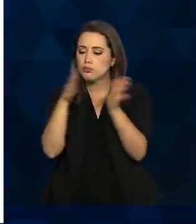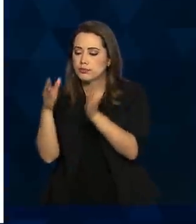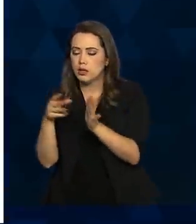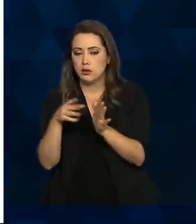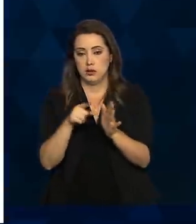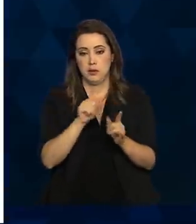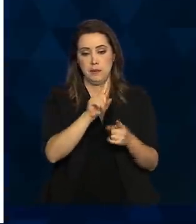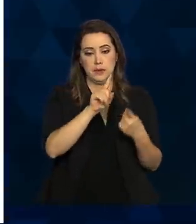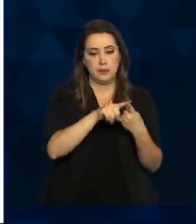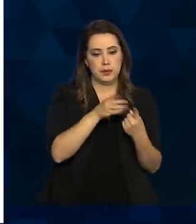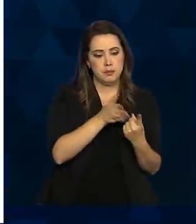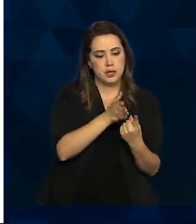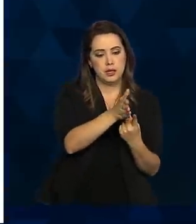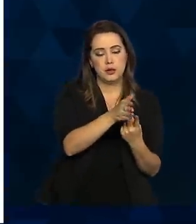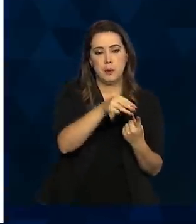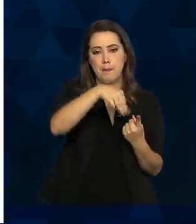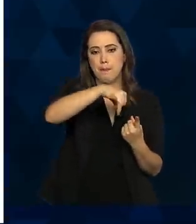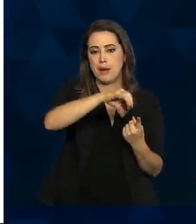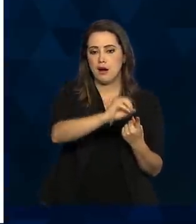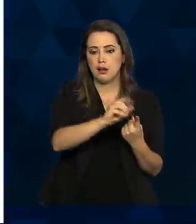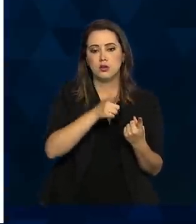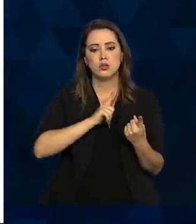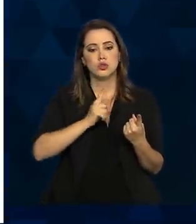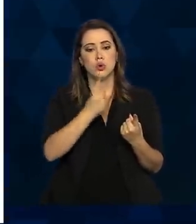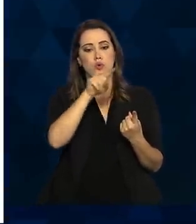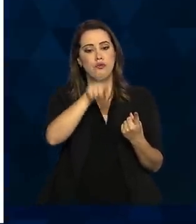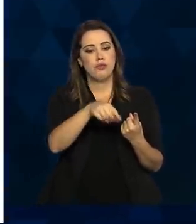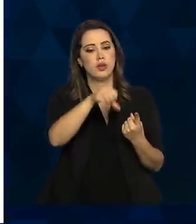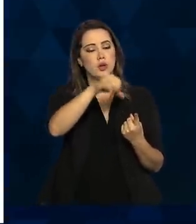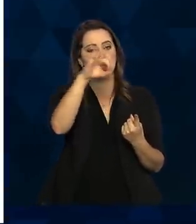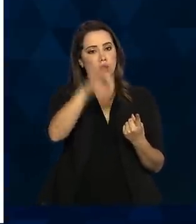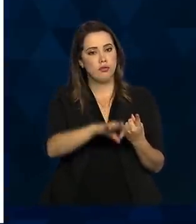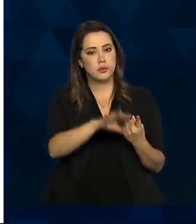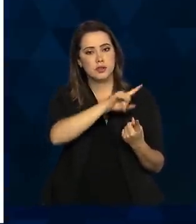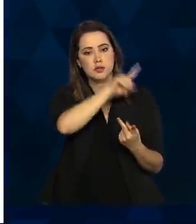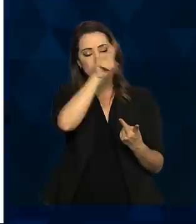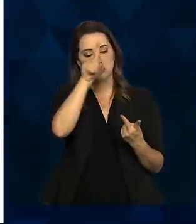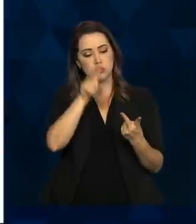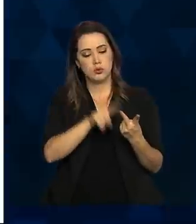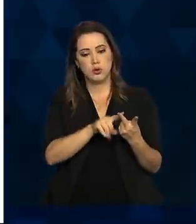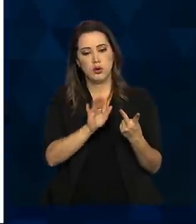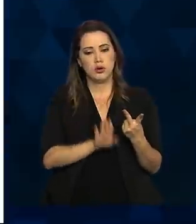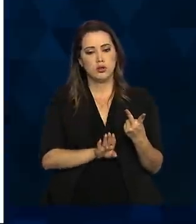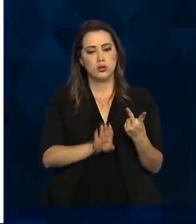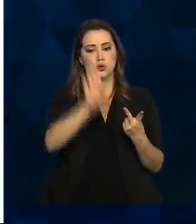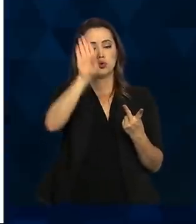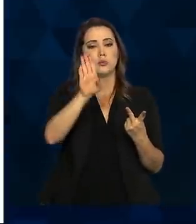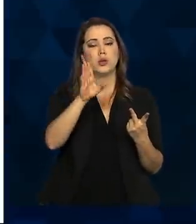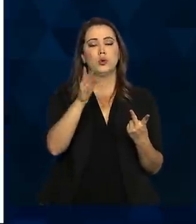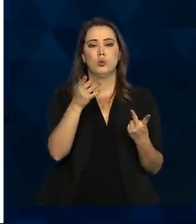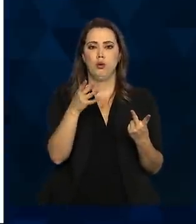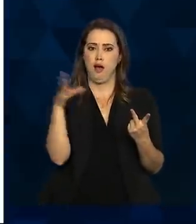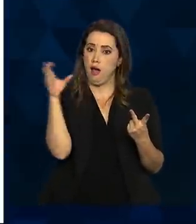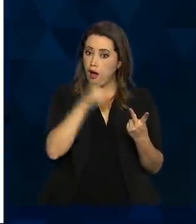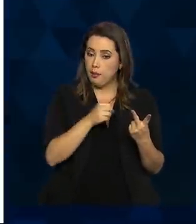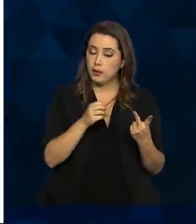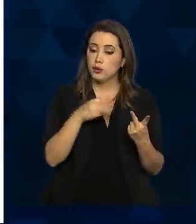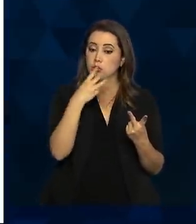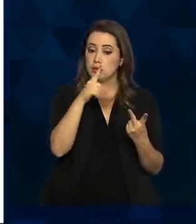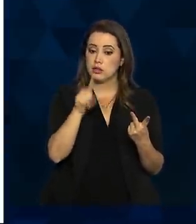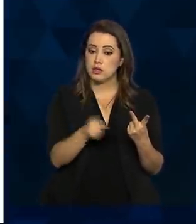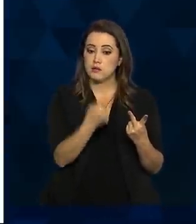fase, lembrando, no meio de maio, tínhamos 1,9%. Houve um aumento grande para 3